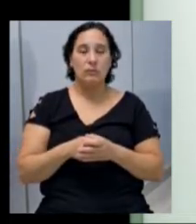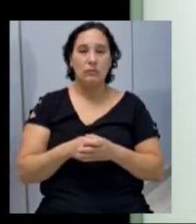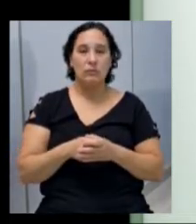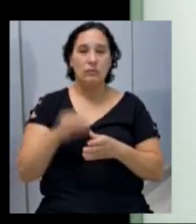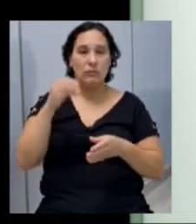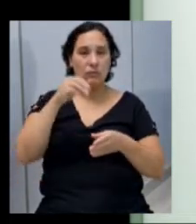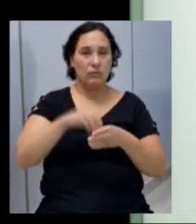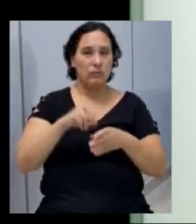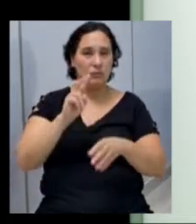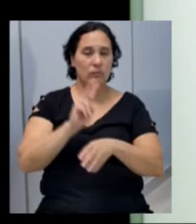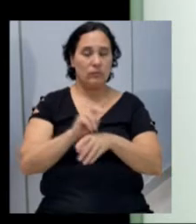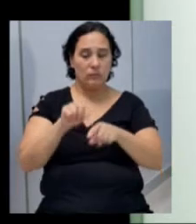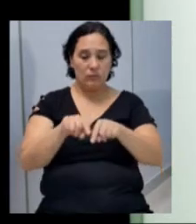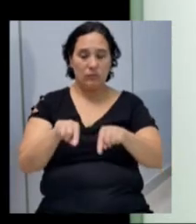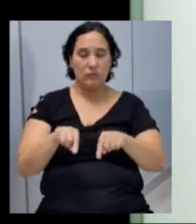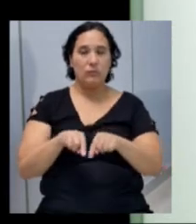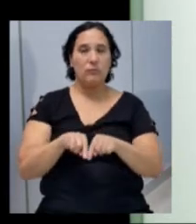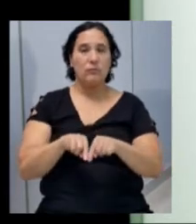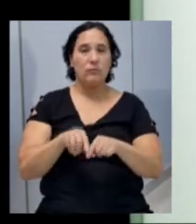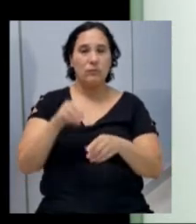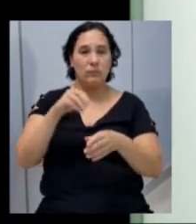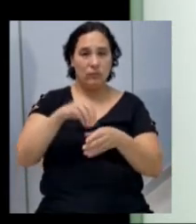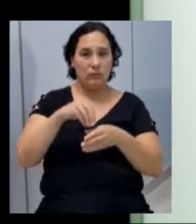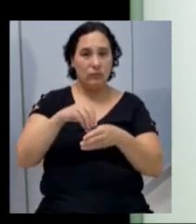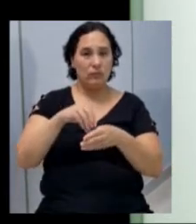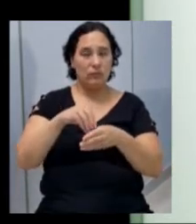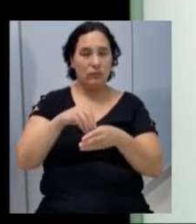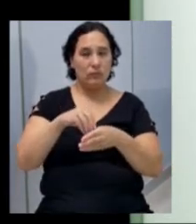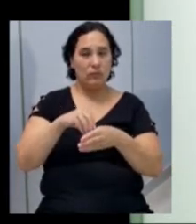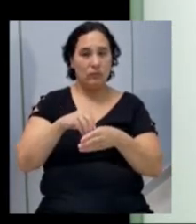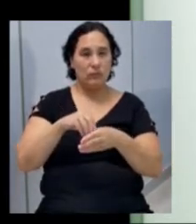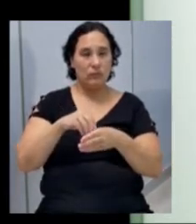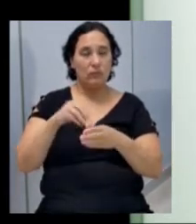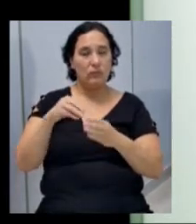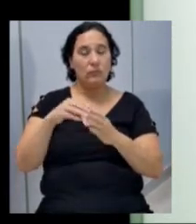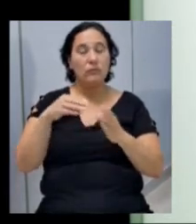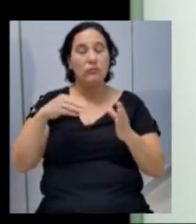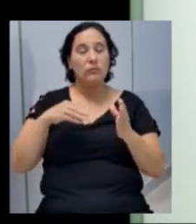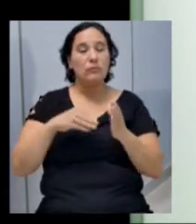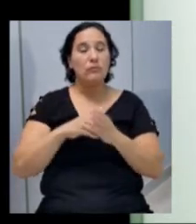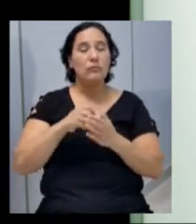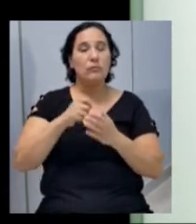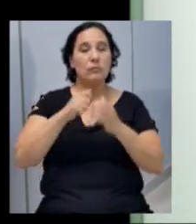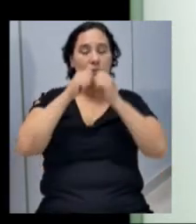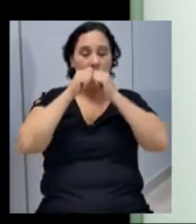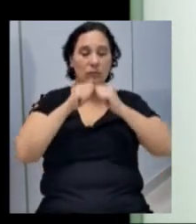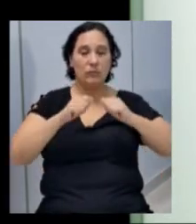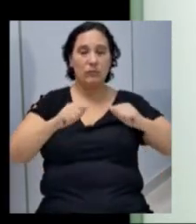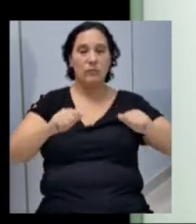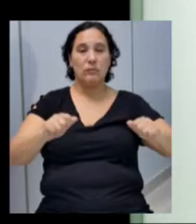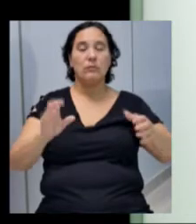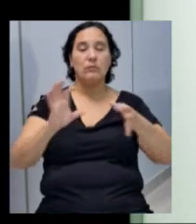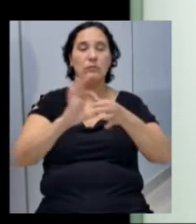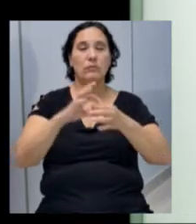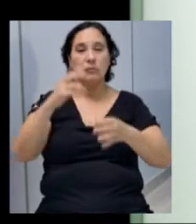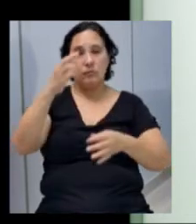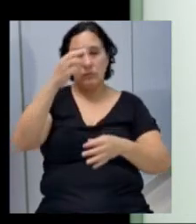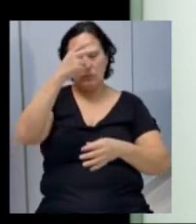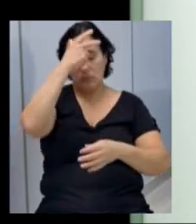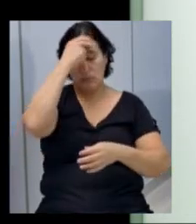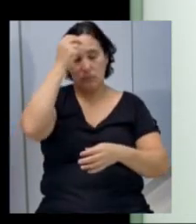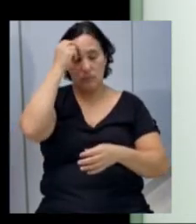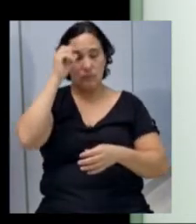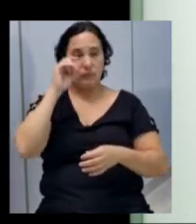Dentro da manutenção do gabinete, estão o gabinete e todas as assessorias ligadas ao prefeito. Então, não é somente a